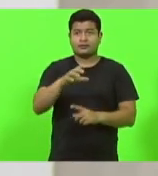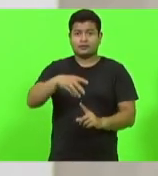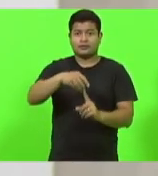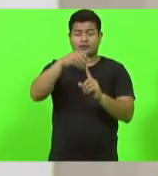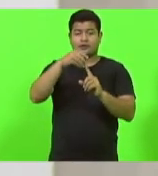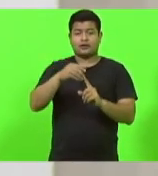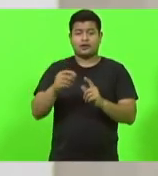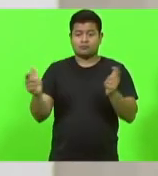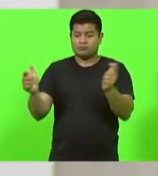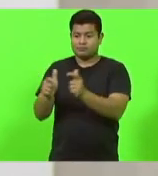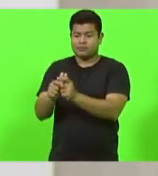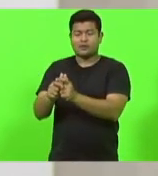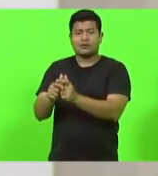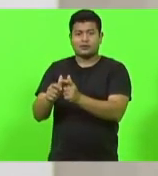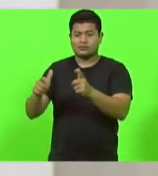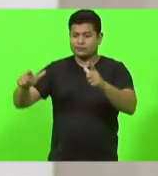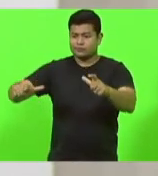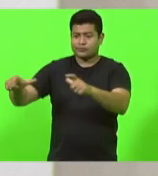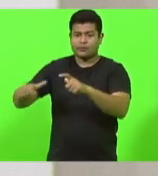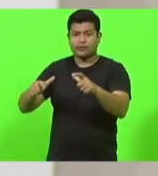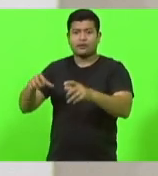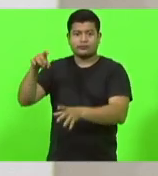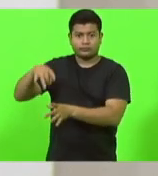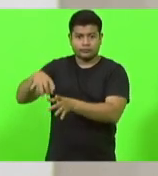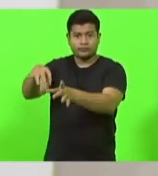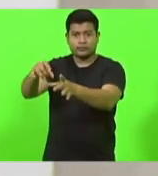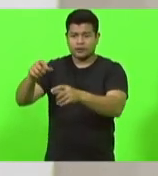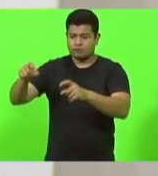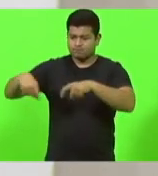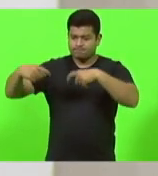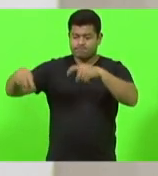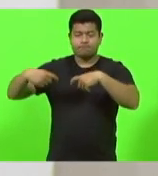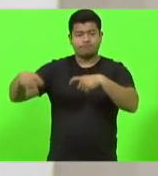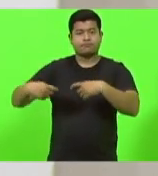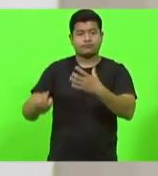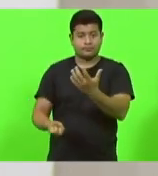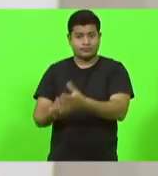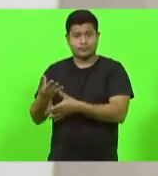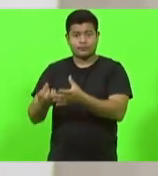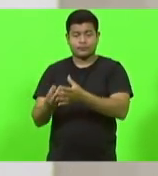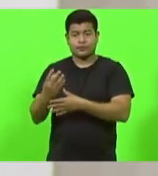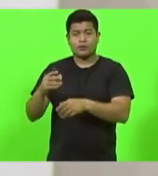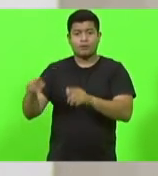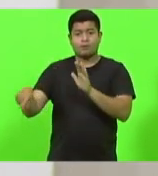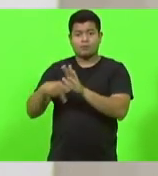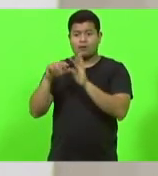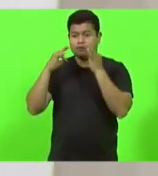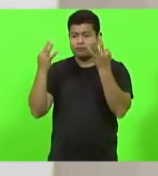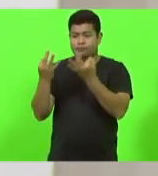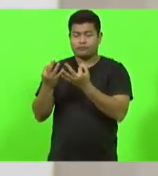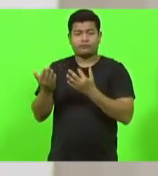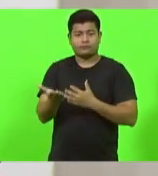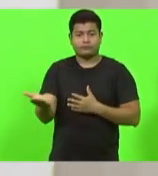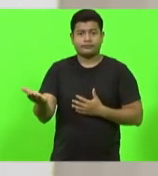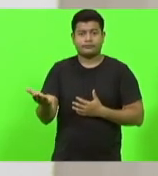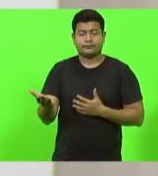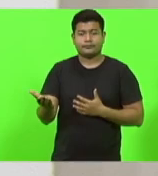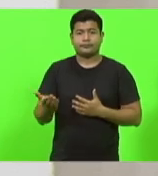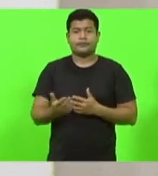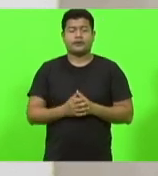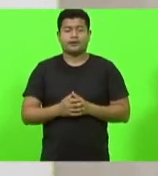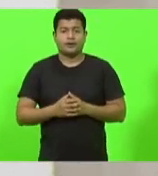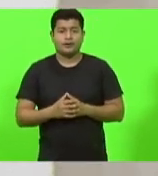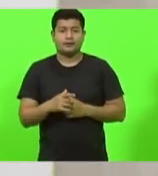propriedades, nossos agricultores e agricultoras familiares, fazem esse